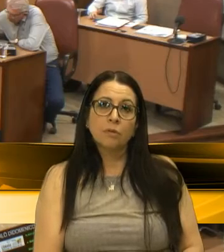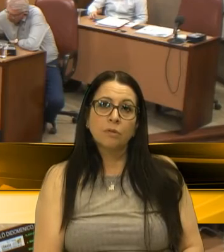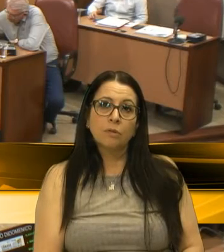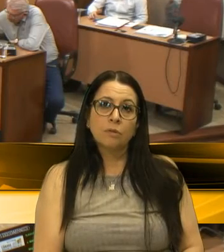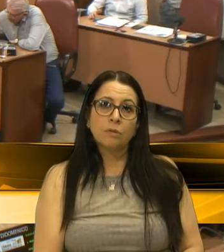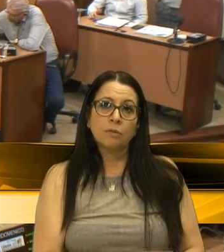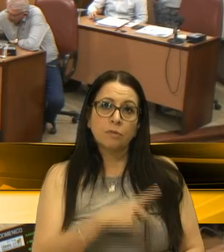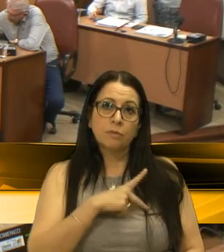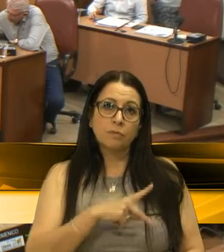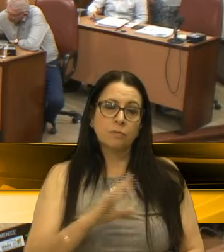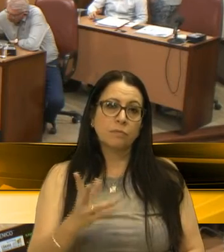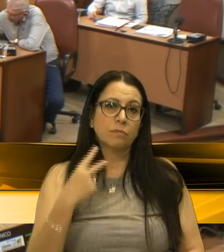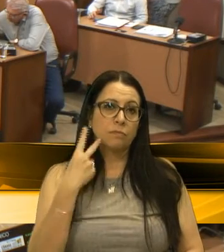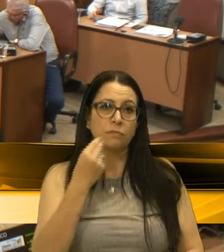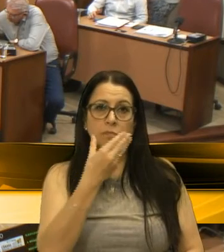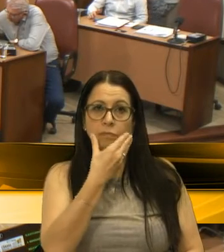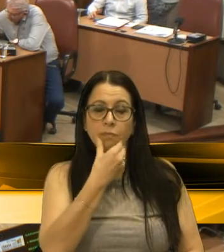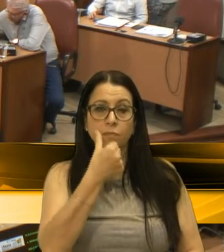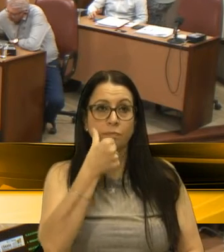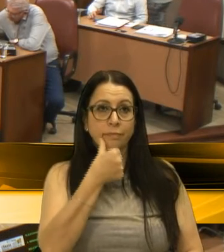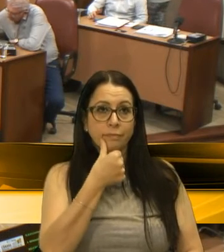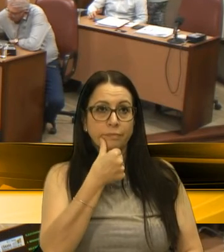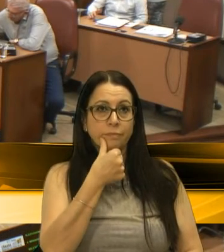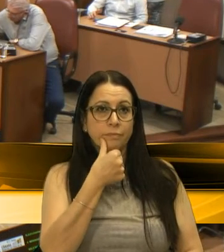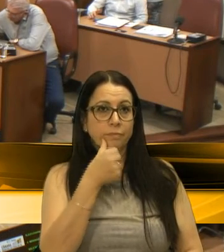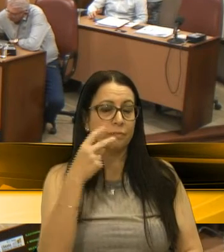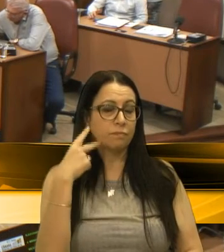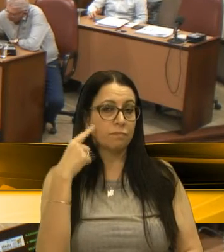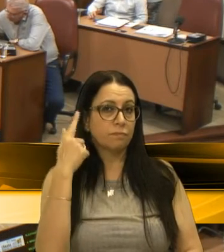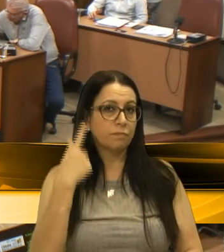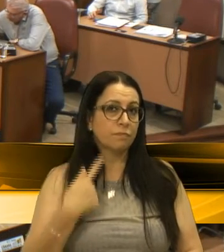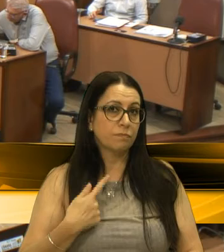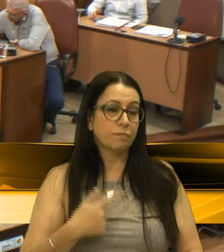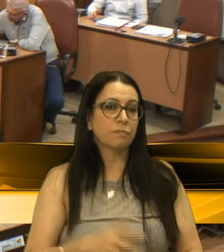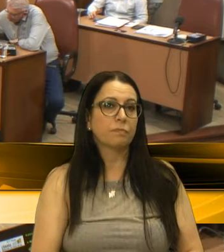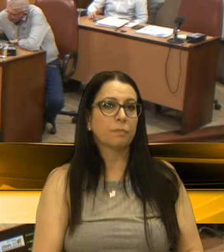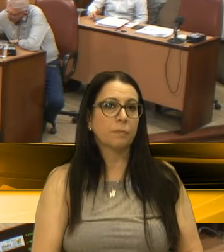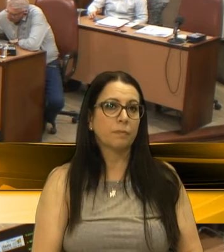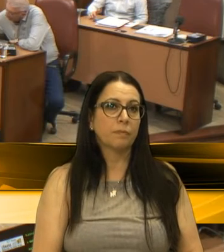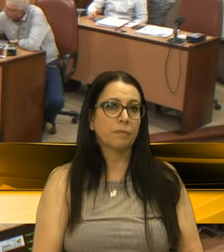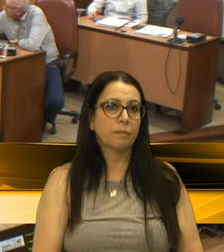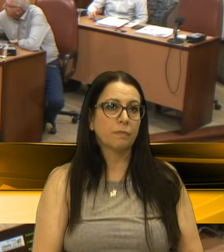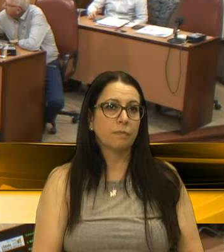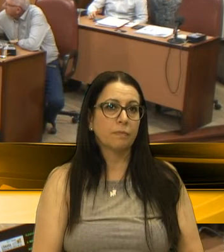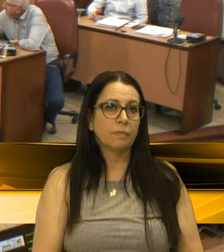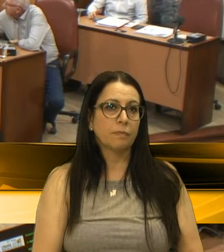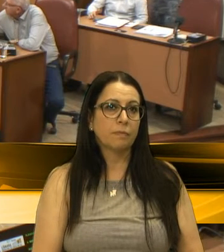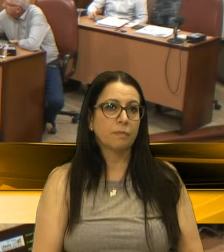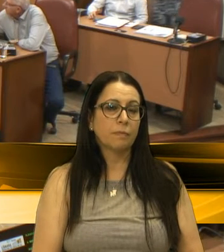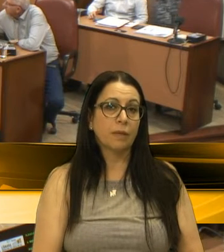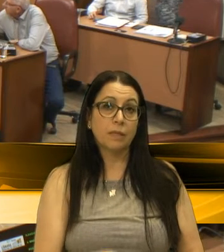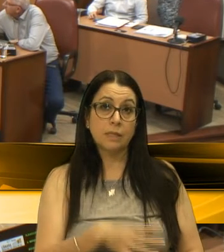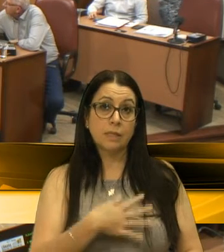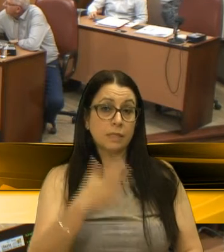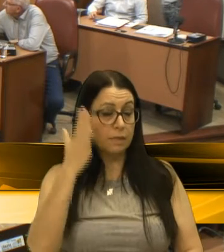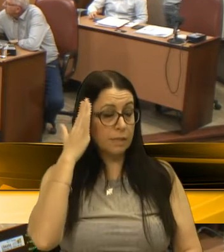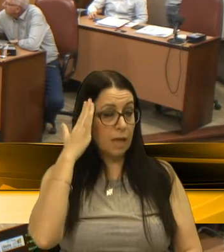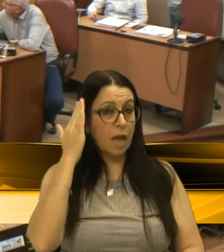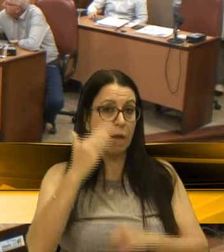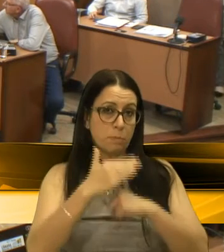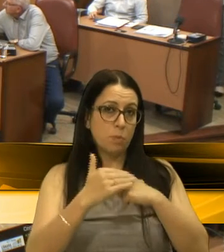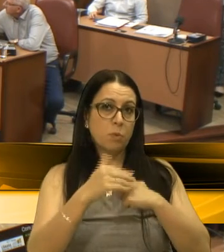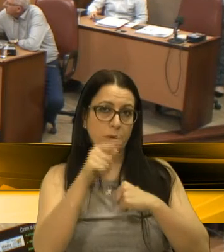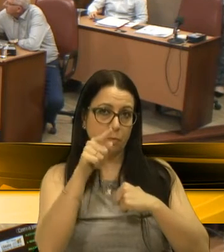Senhora Presidente, senhores vereadores, vereadora Gladys, sabe o apreço que eu tenho por vossa excelência